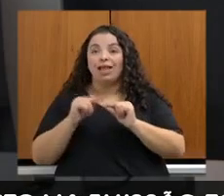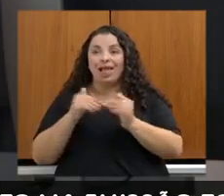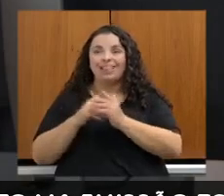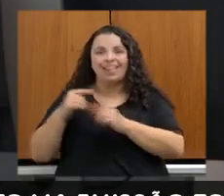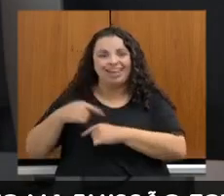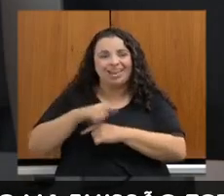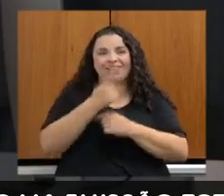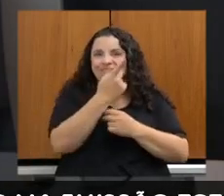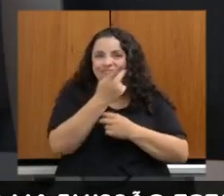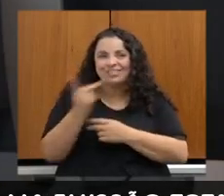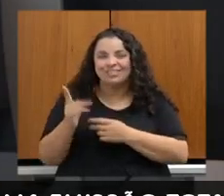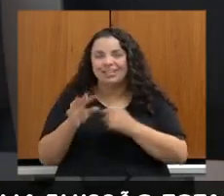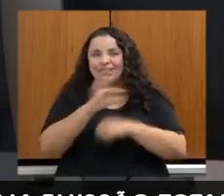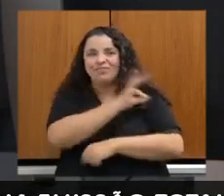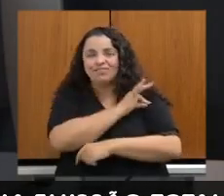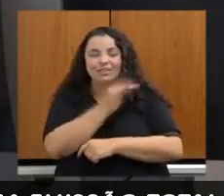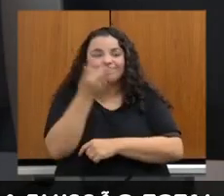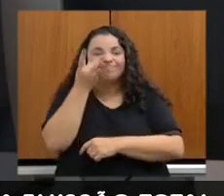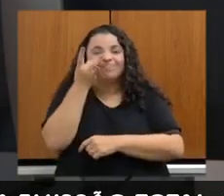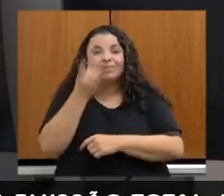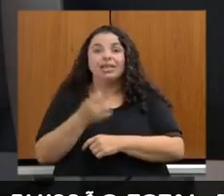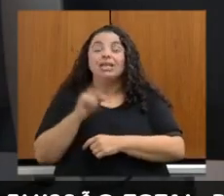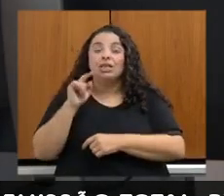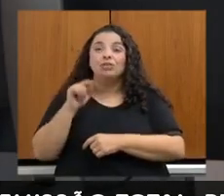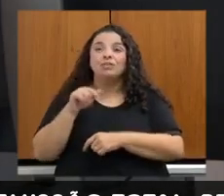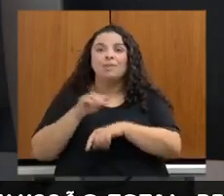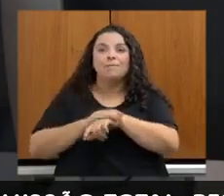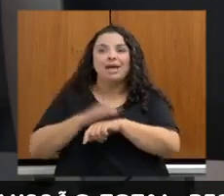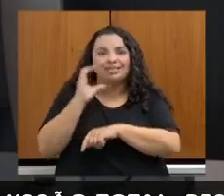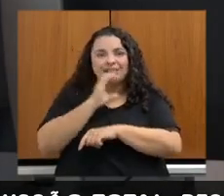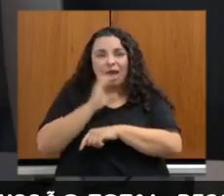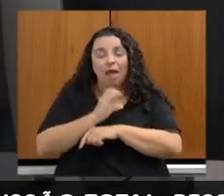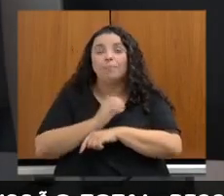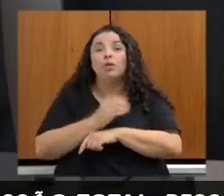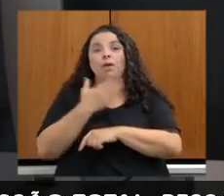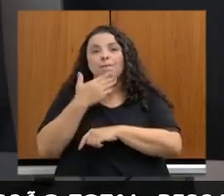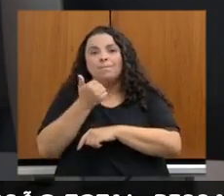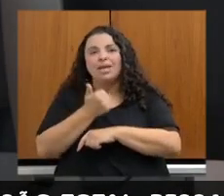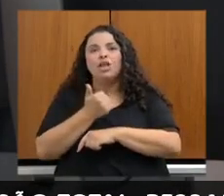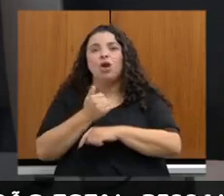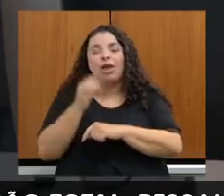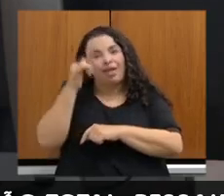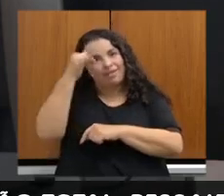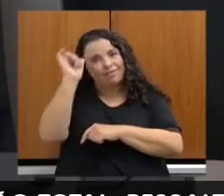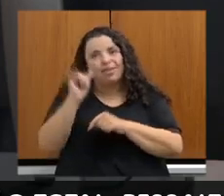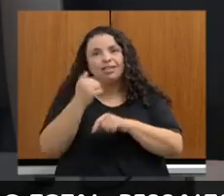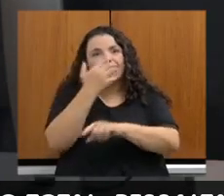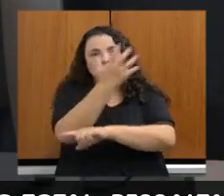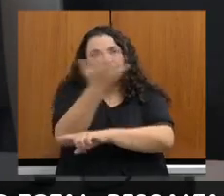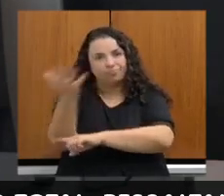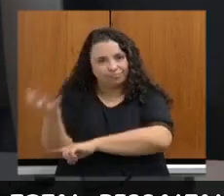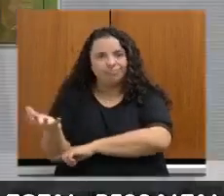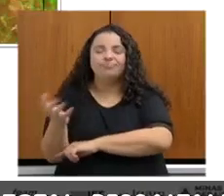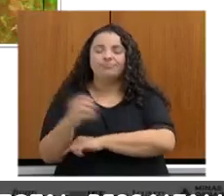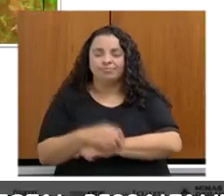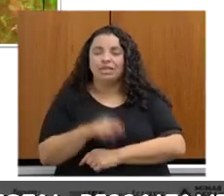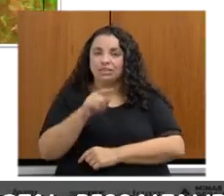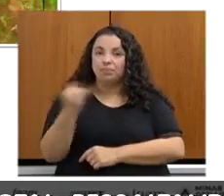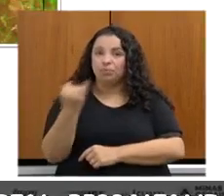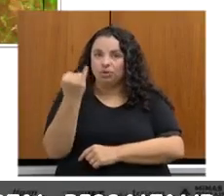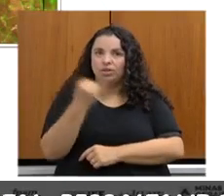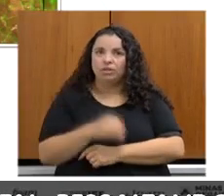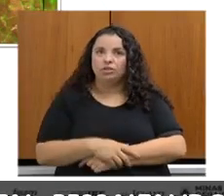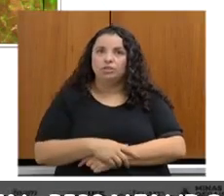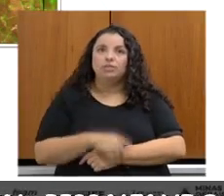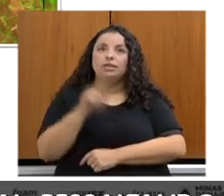Quanto menor esse tempo, menor será a área desmatada. E isso nos importa muito. Por favor. Aqui, só um exemplo,